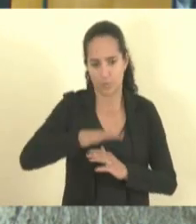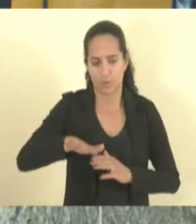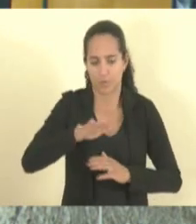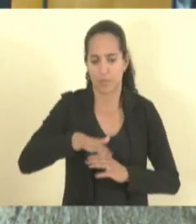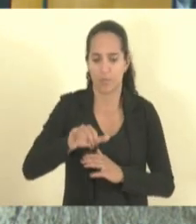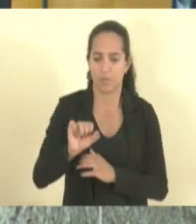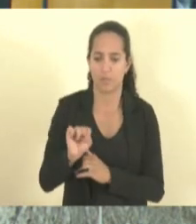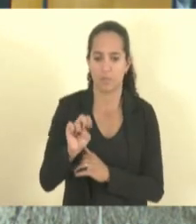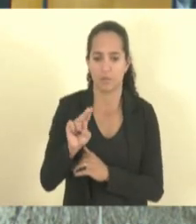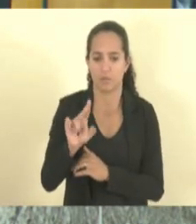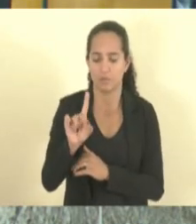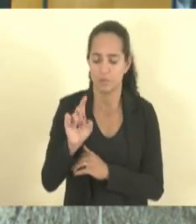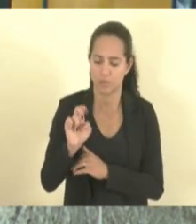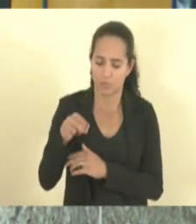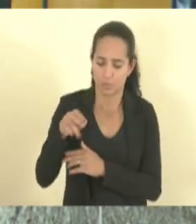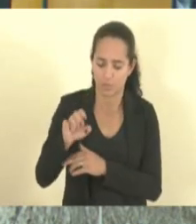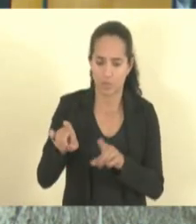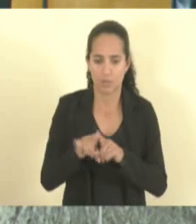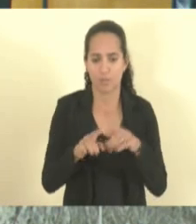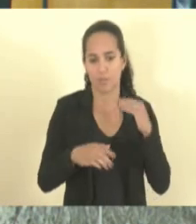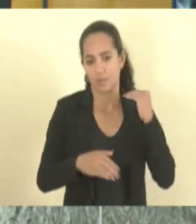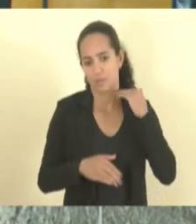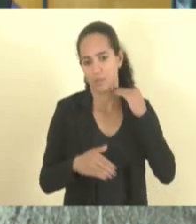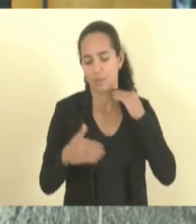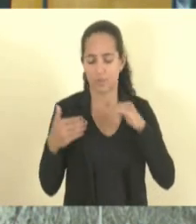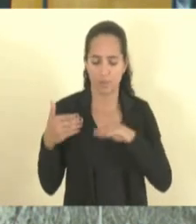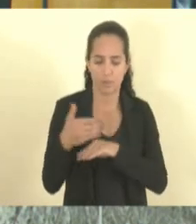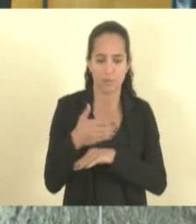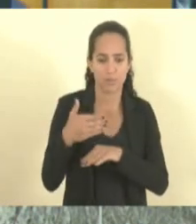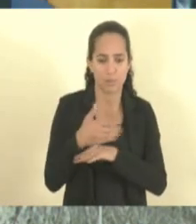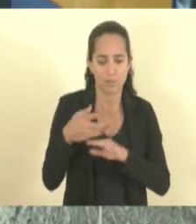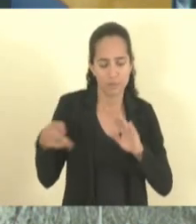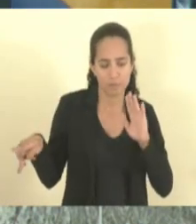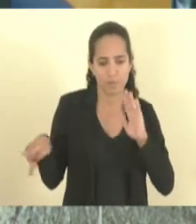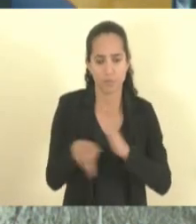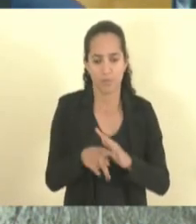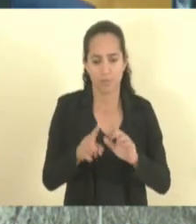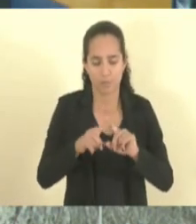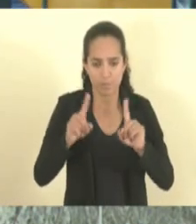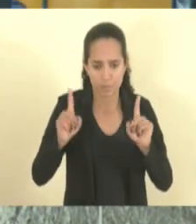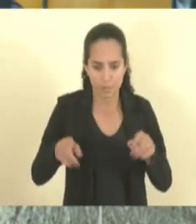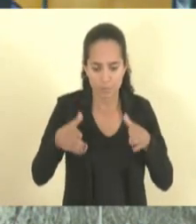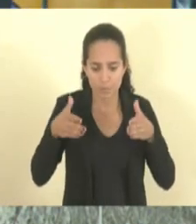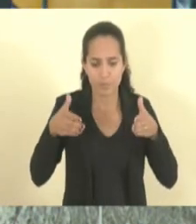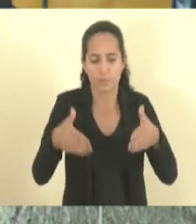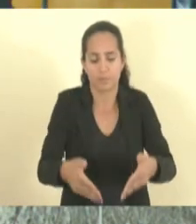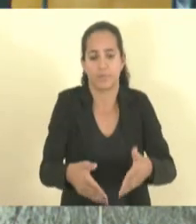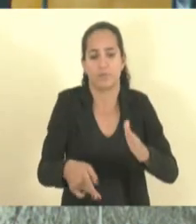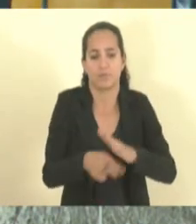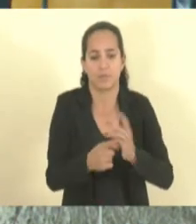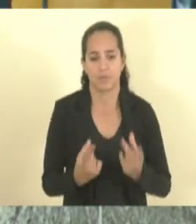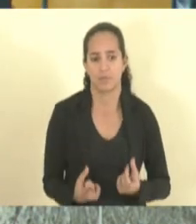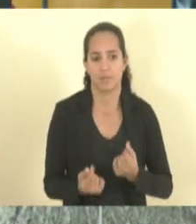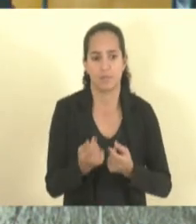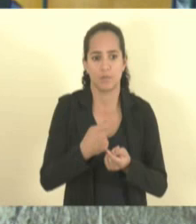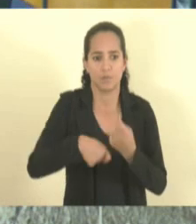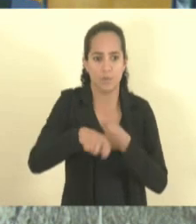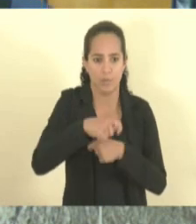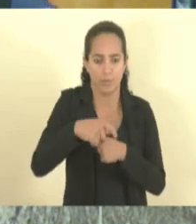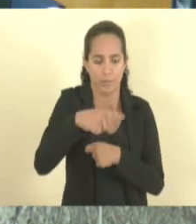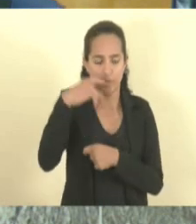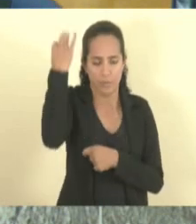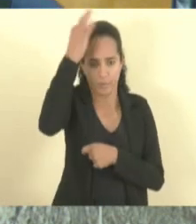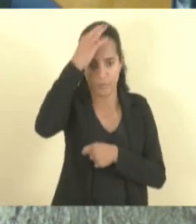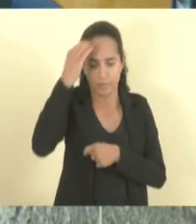e o Banco do Nordeste tem uma participação efetiva na economia capixaba muito importante. Eu já